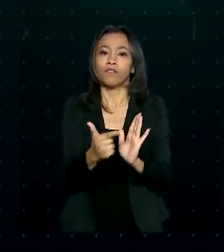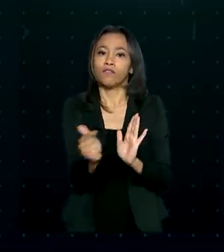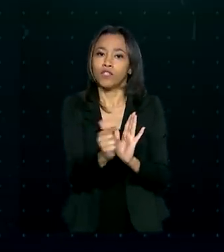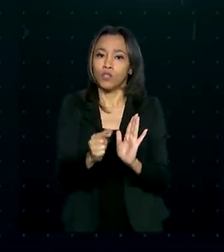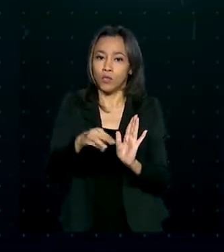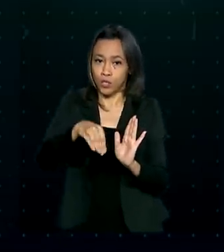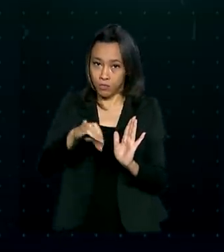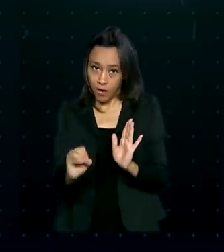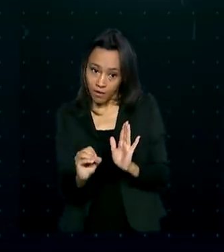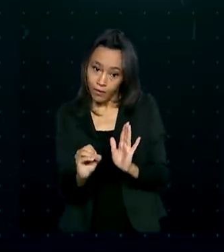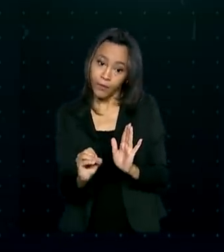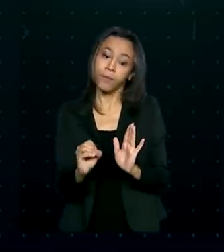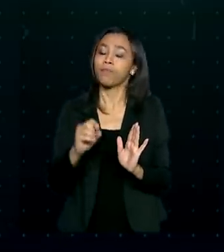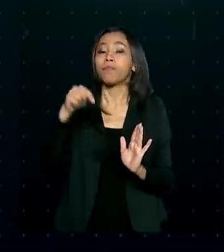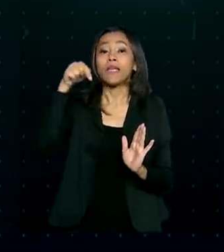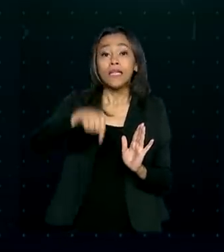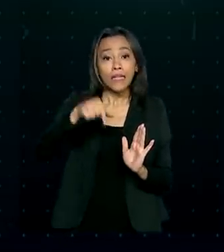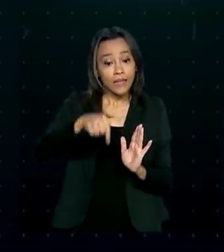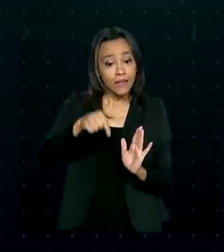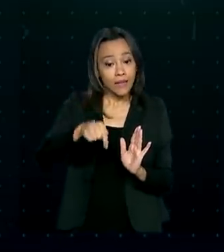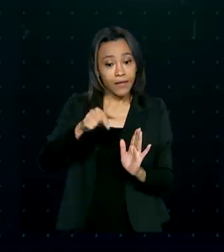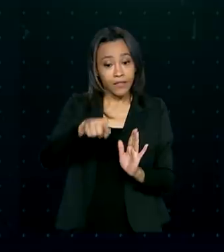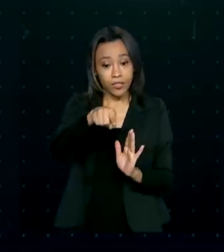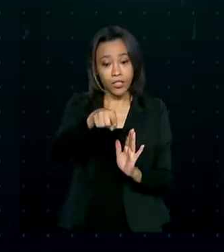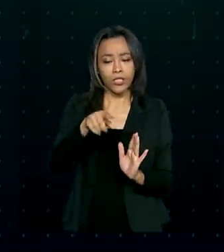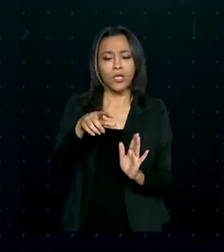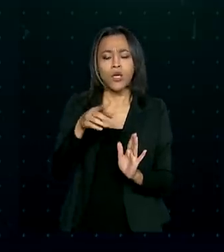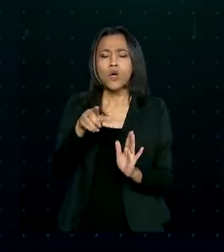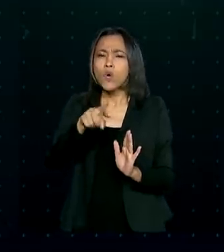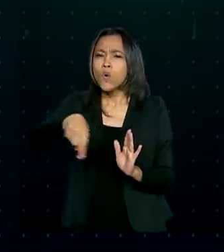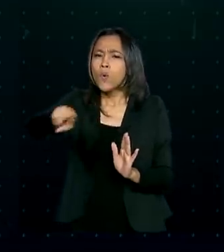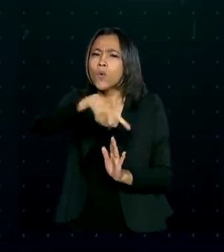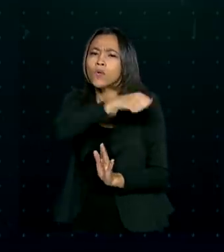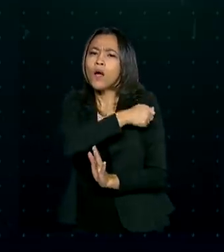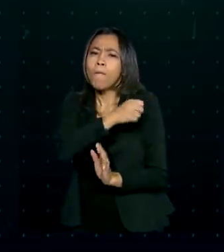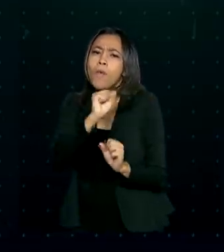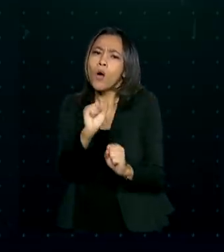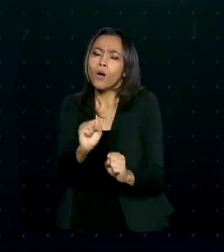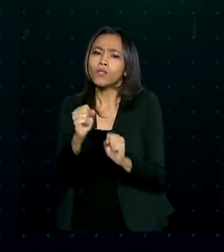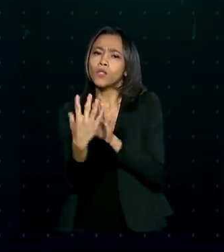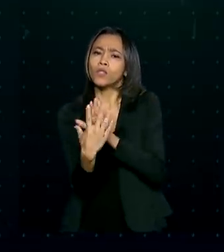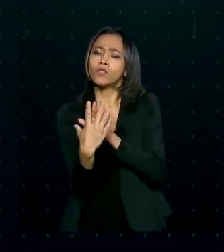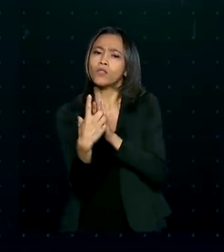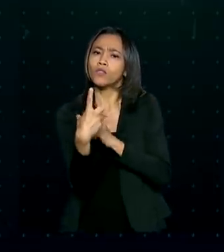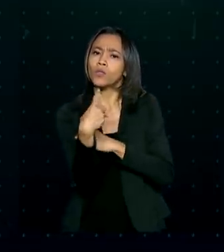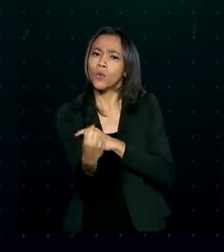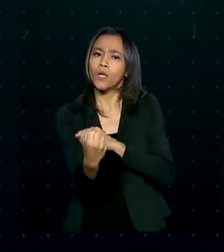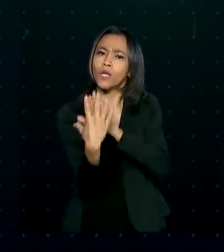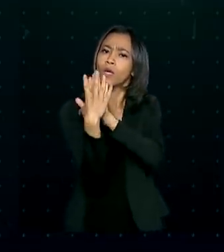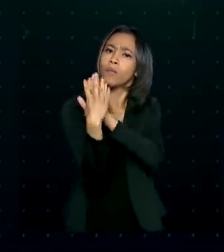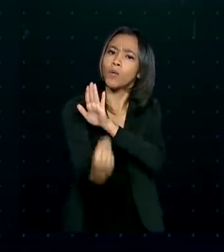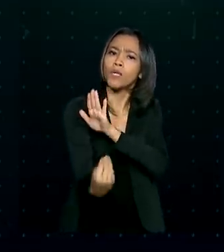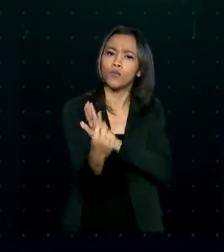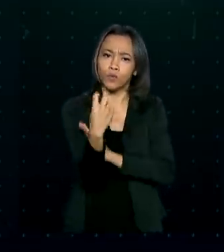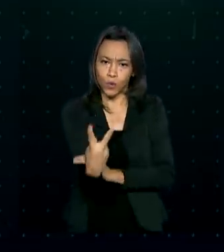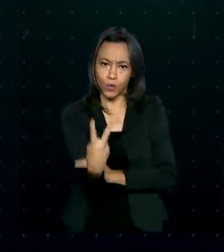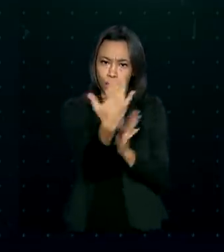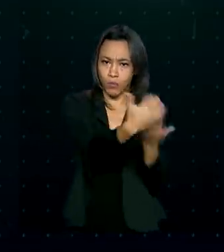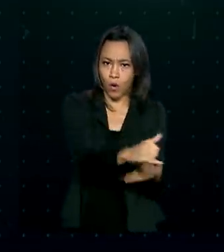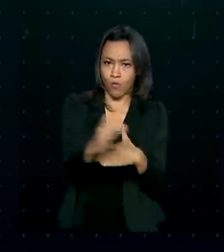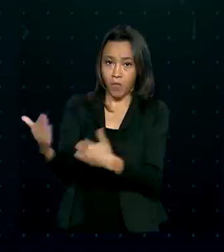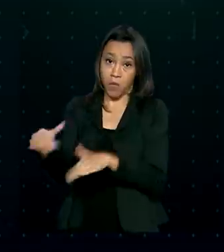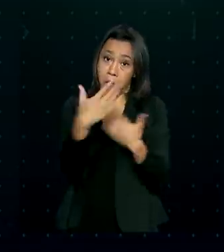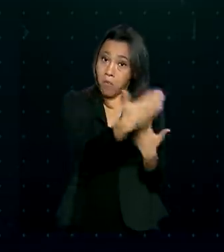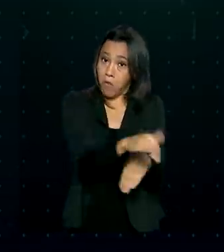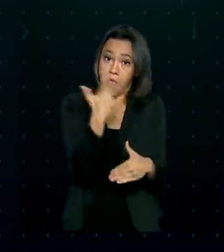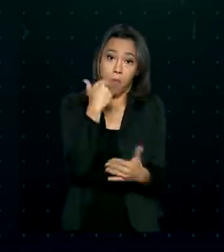maio. Nessa edição do Exame Nacional do Ensino Médio, os candidatos podem optar por dois tipos de provas. A